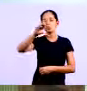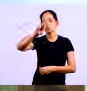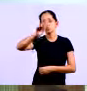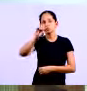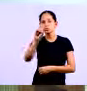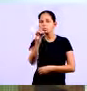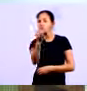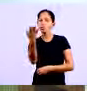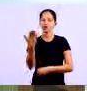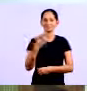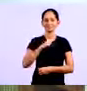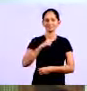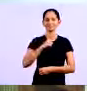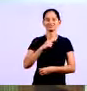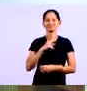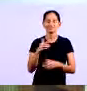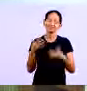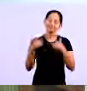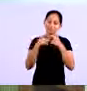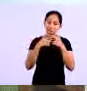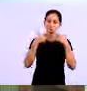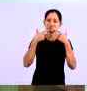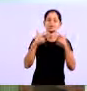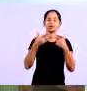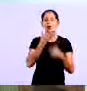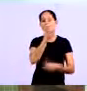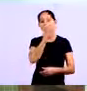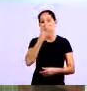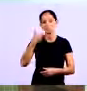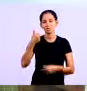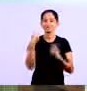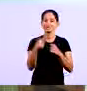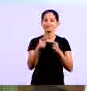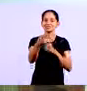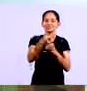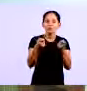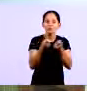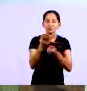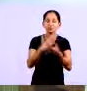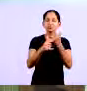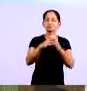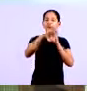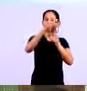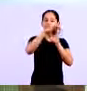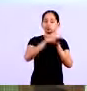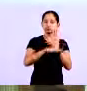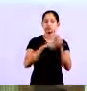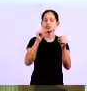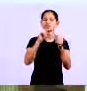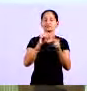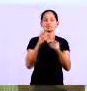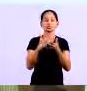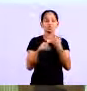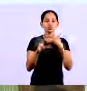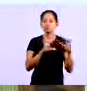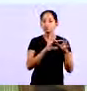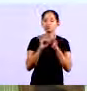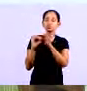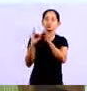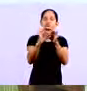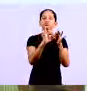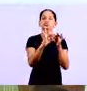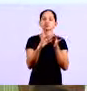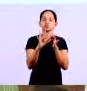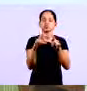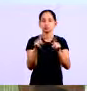fechar tá então essa dinâmica ela tem que ser instituída a sua empresa tem que ter esses controles pra você poder fazer essas apurações e fazer saber o